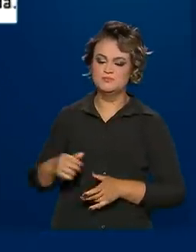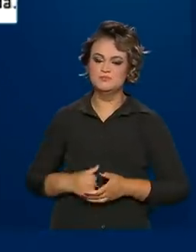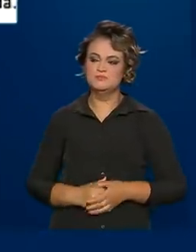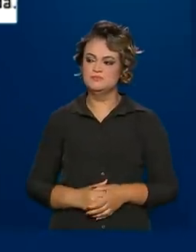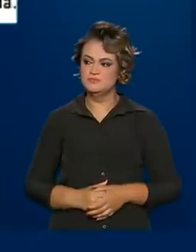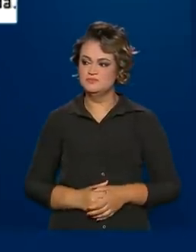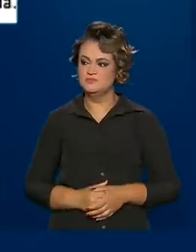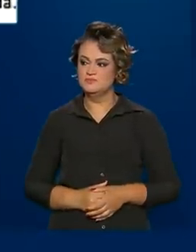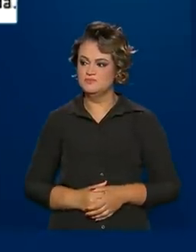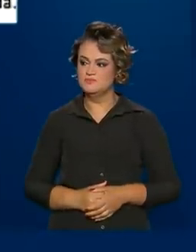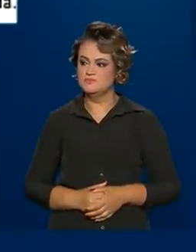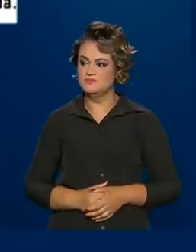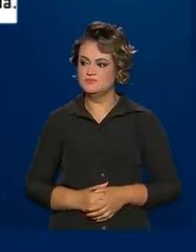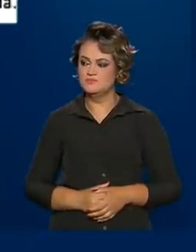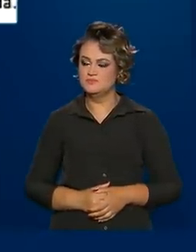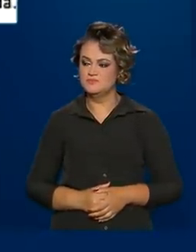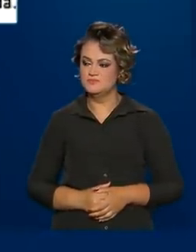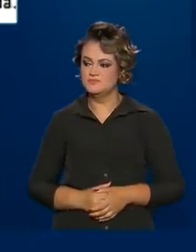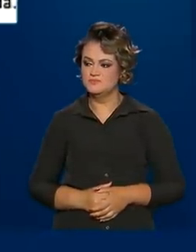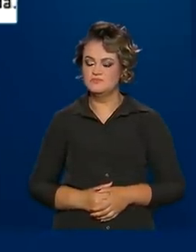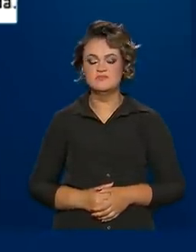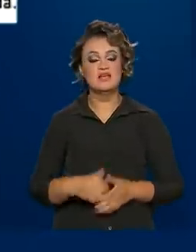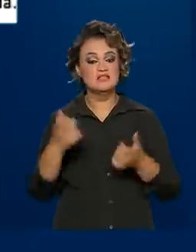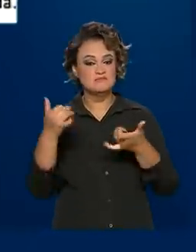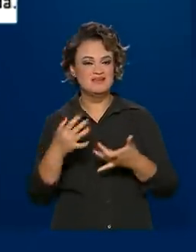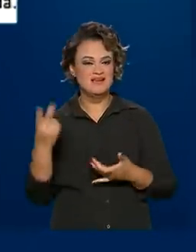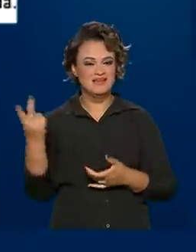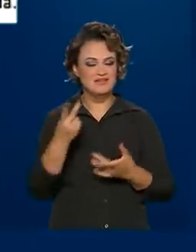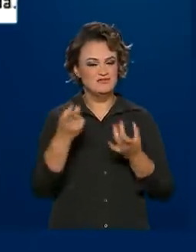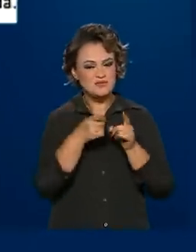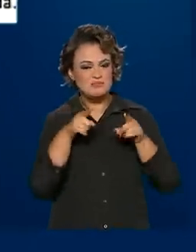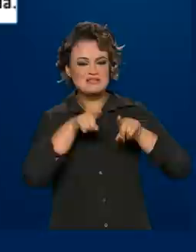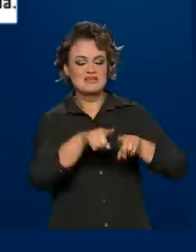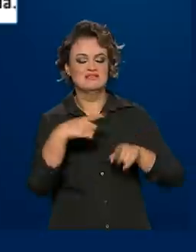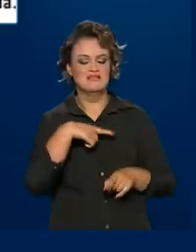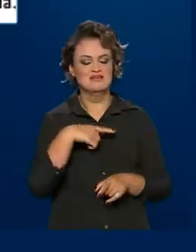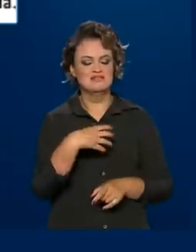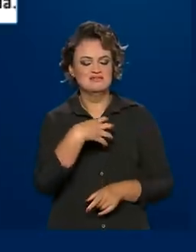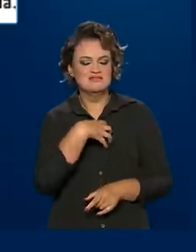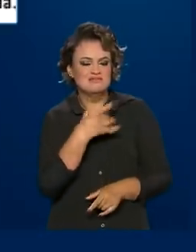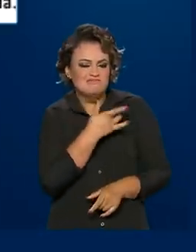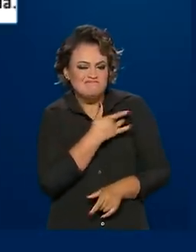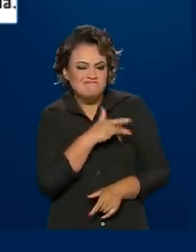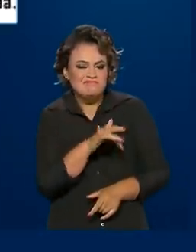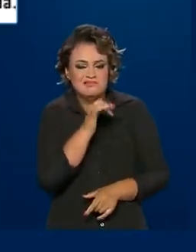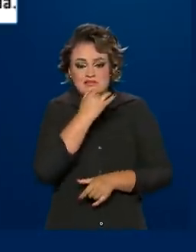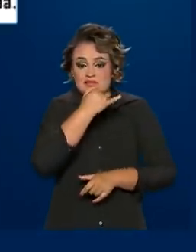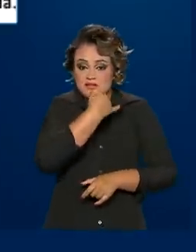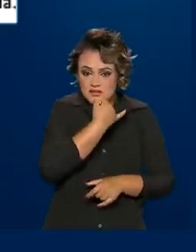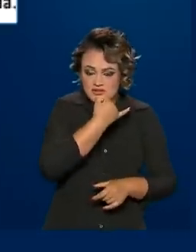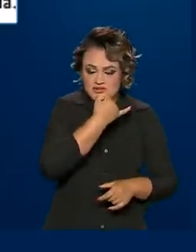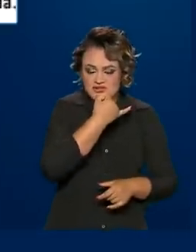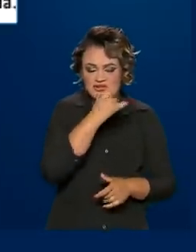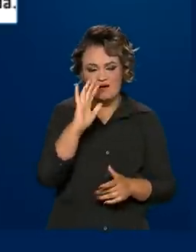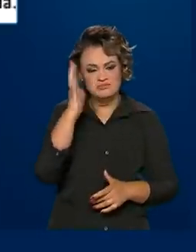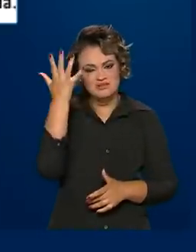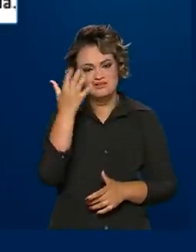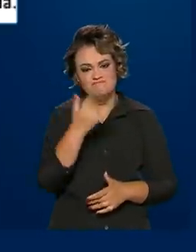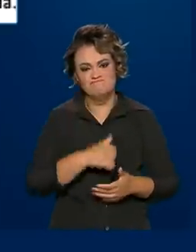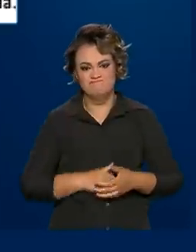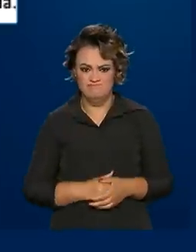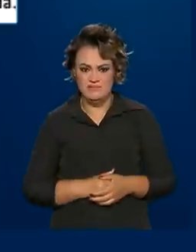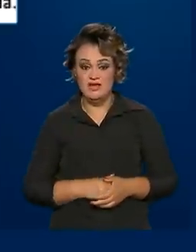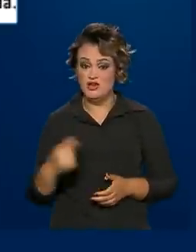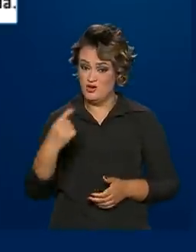famílias de Bruno e Dom, nossos parceiros, expressando o nosso pesar e profunda tristeza diante dessa perda.